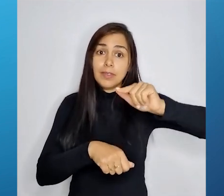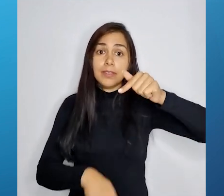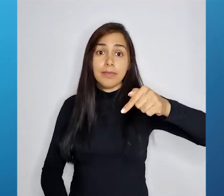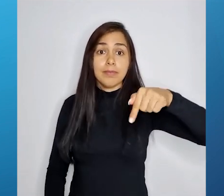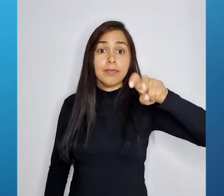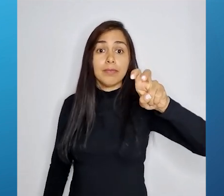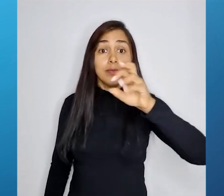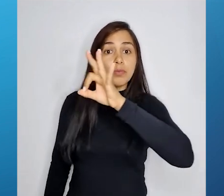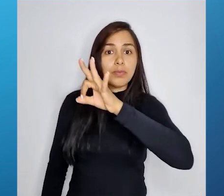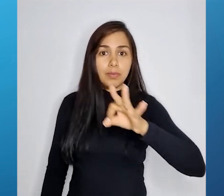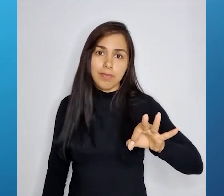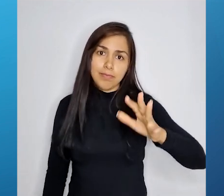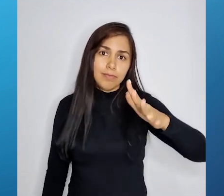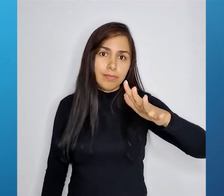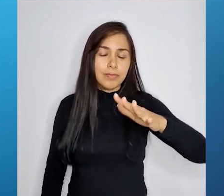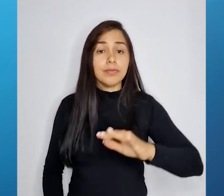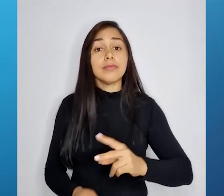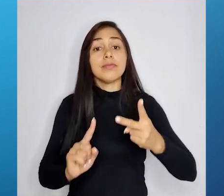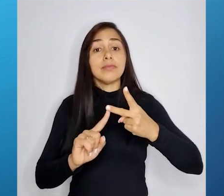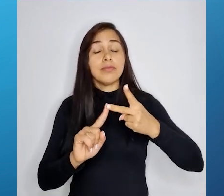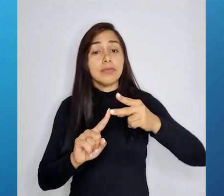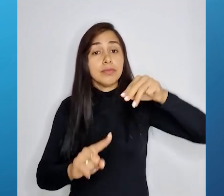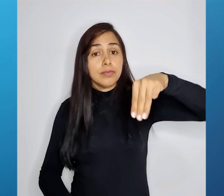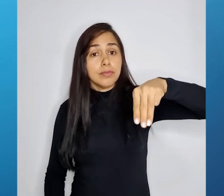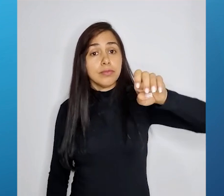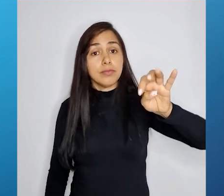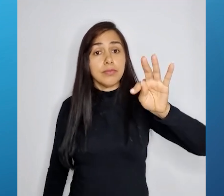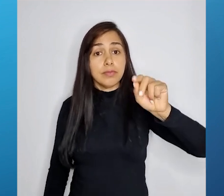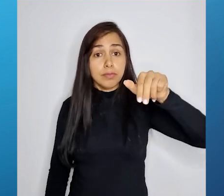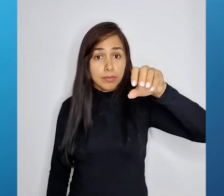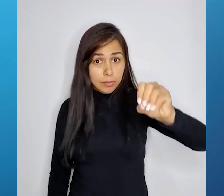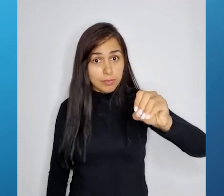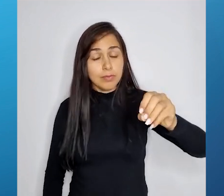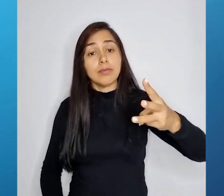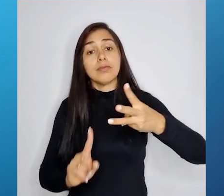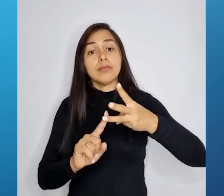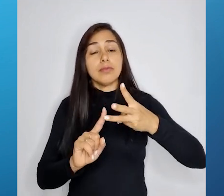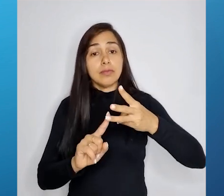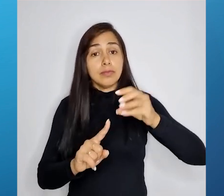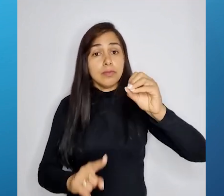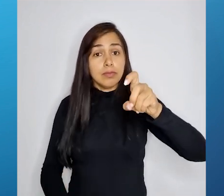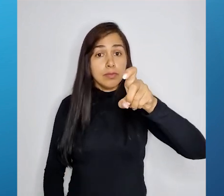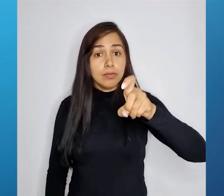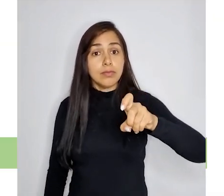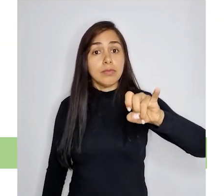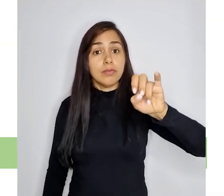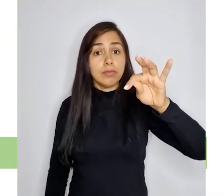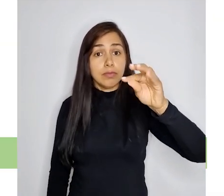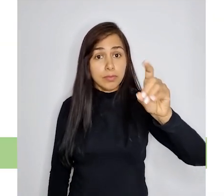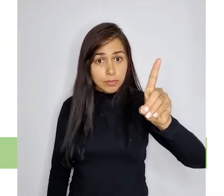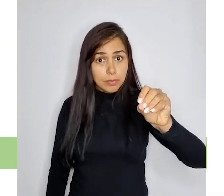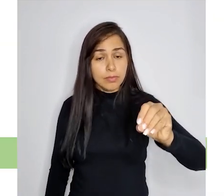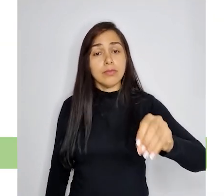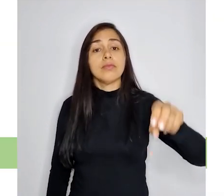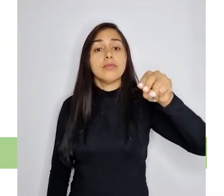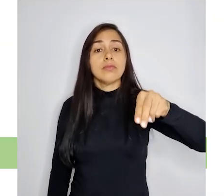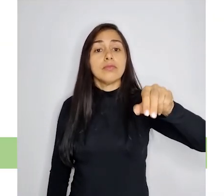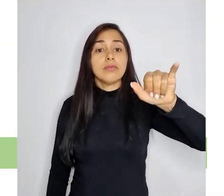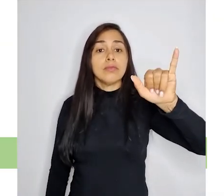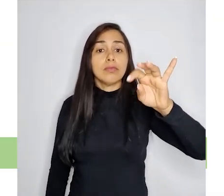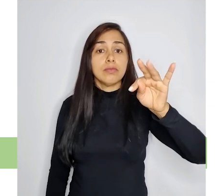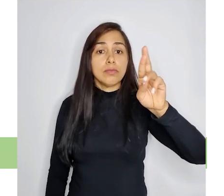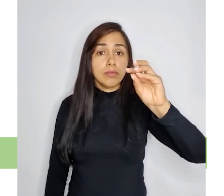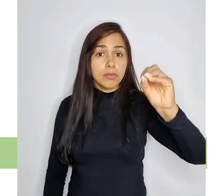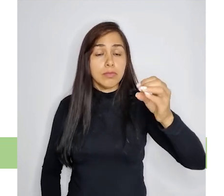% em média, metano, óxido nitroso e gases florados. Então nós temos aqui